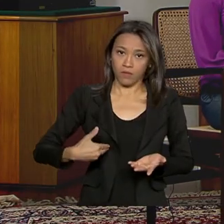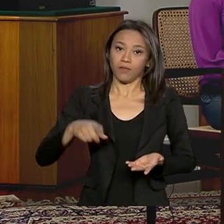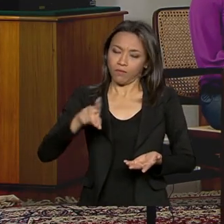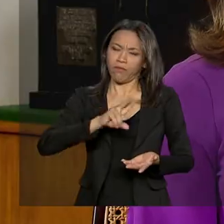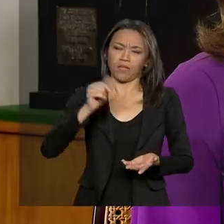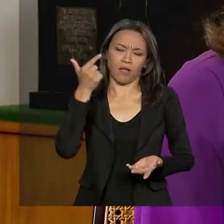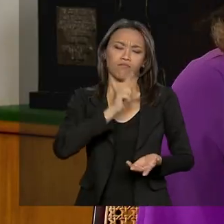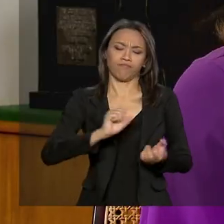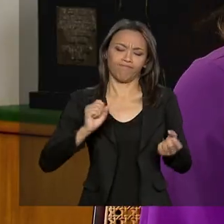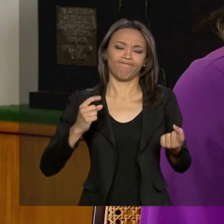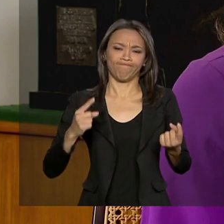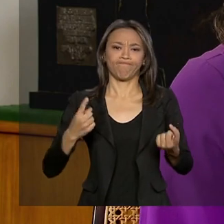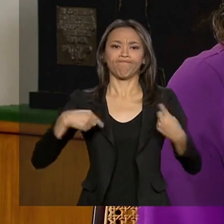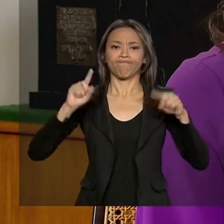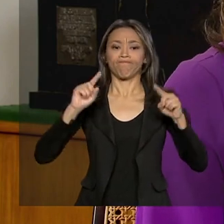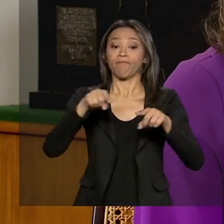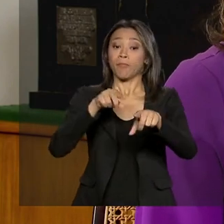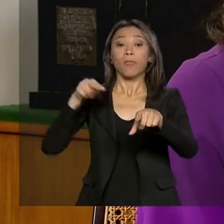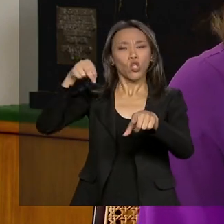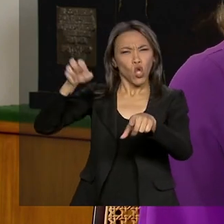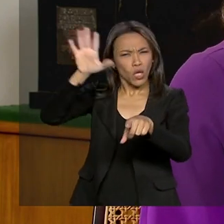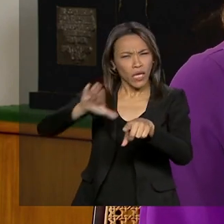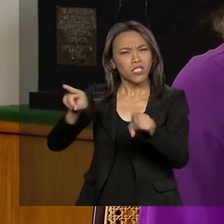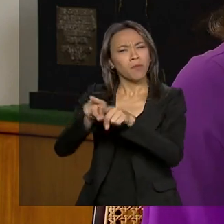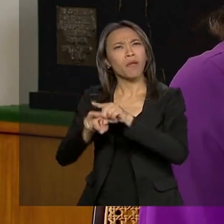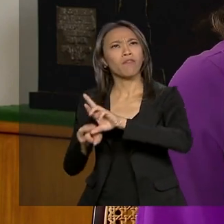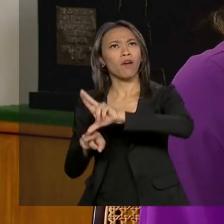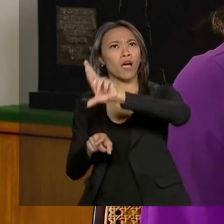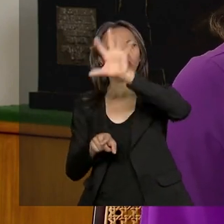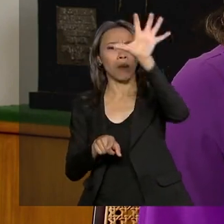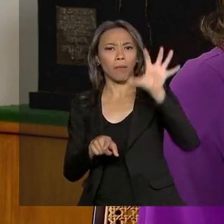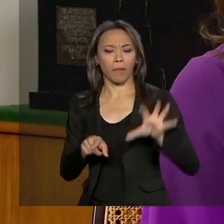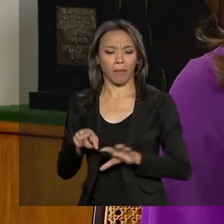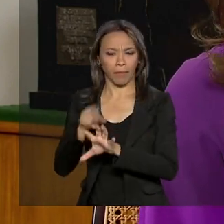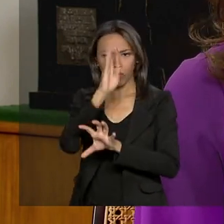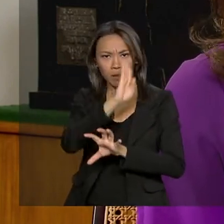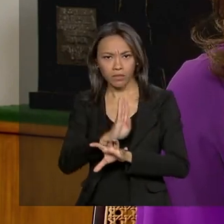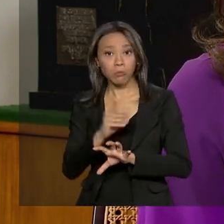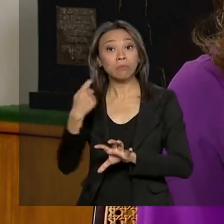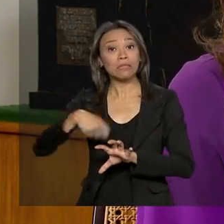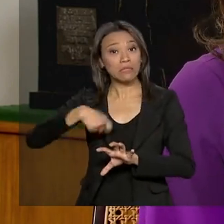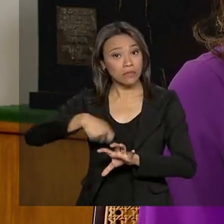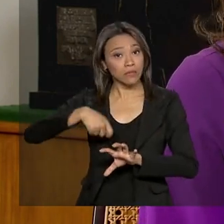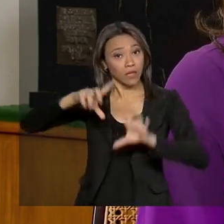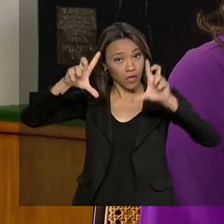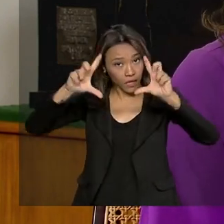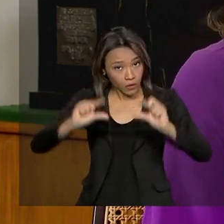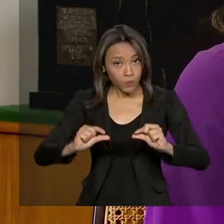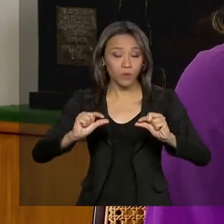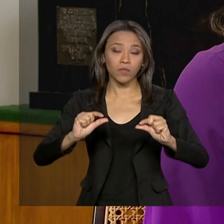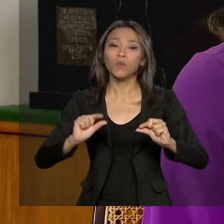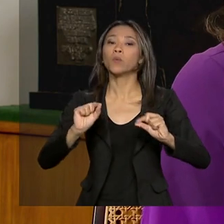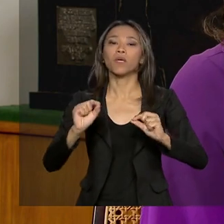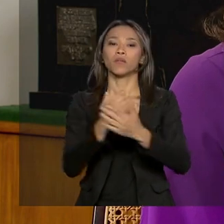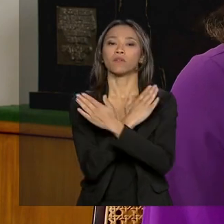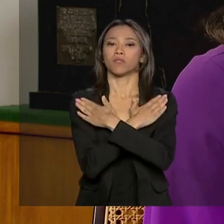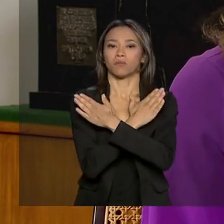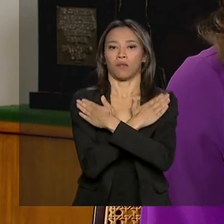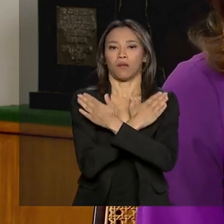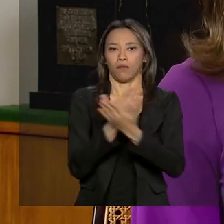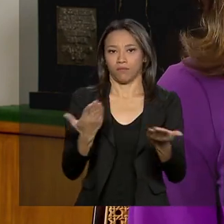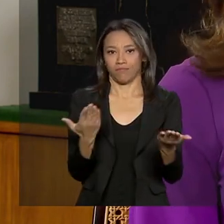que vai dar certo. A região do Nordeste, assim como todo o país, gente necessita de diminuir essa taxa de desemprego, que